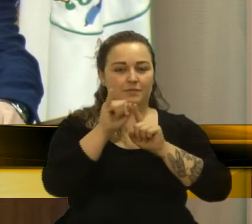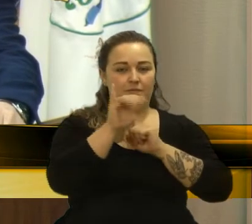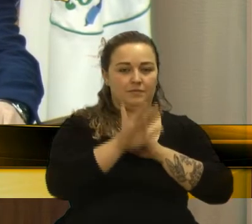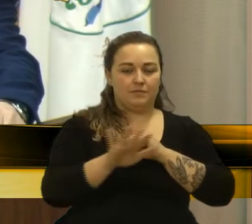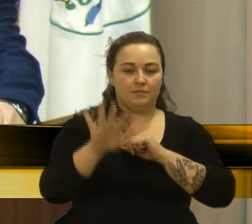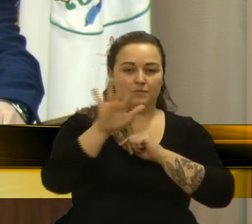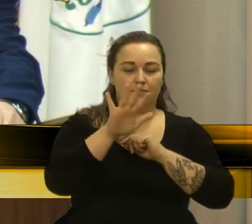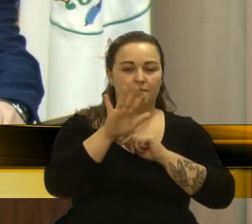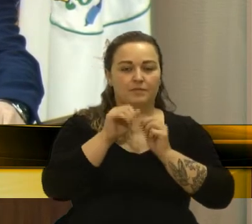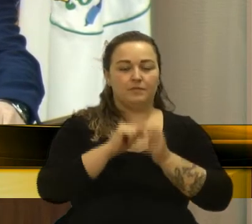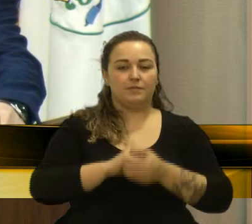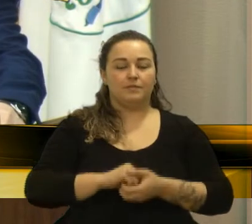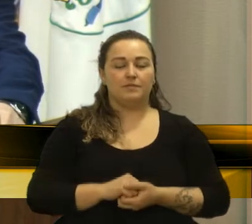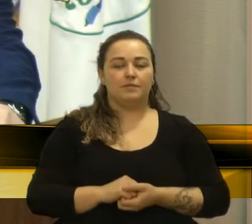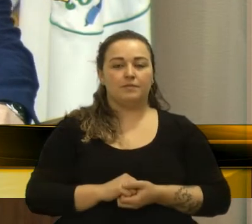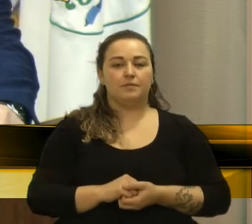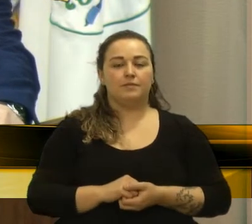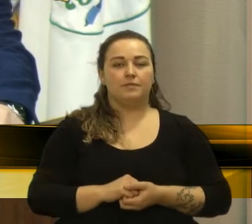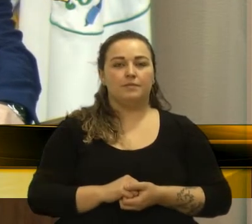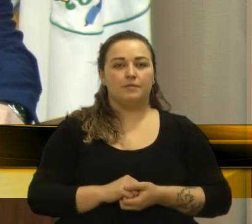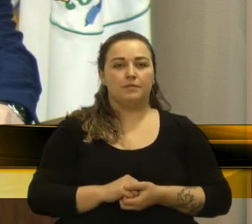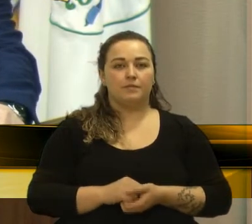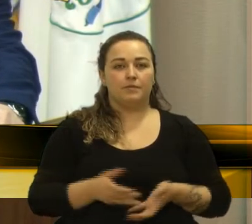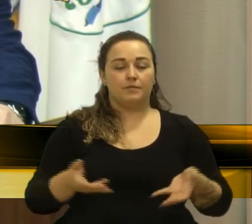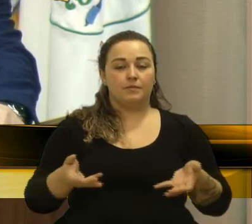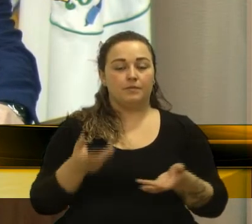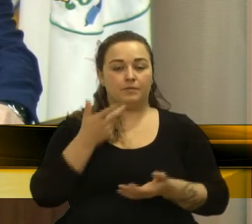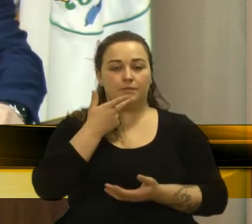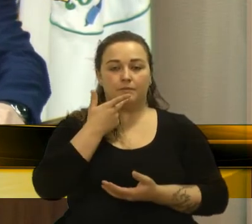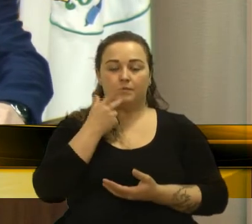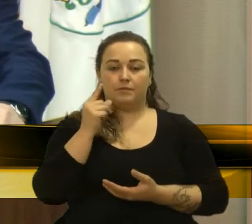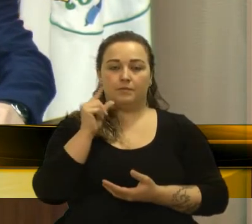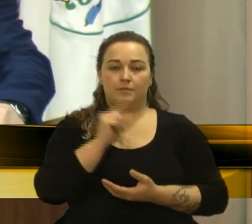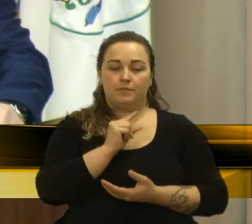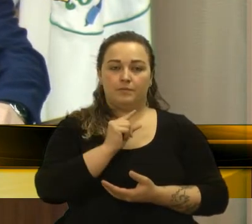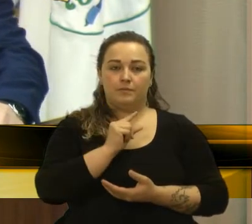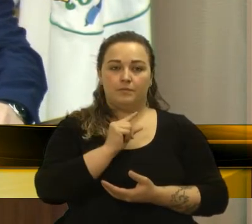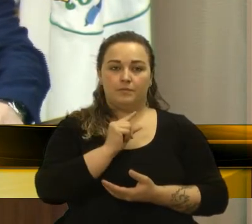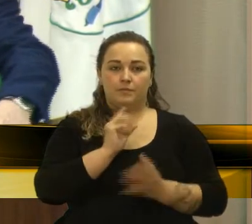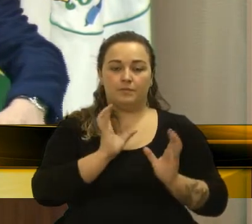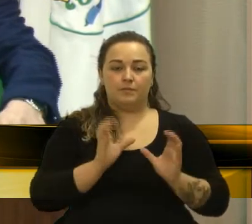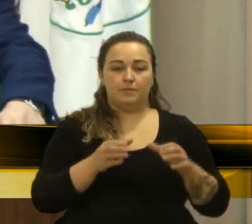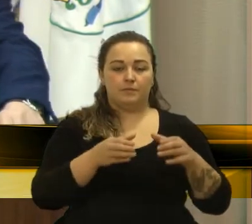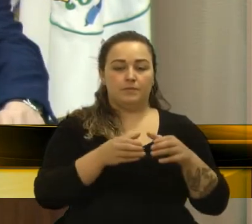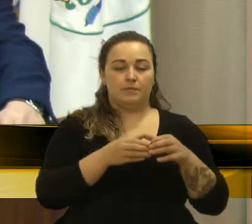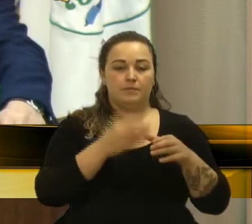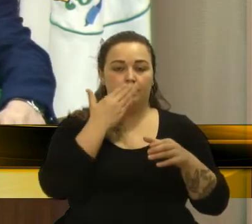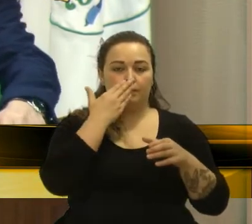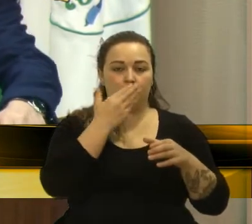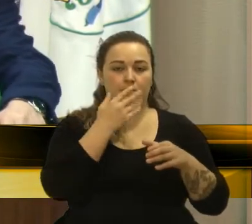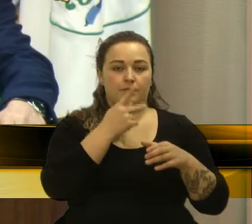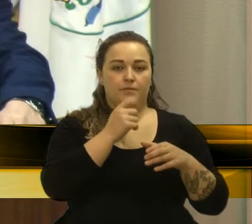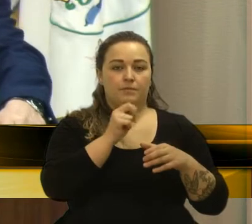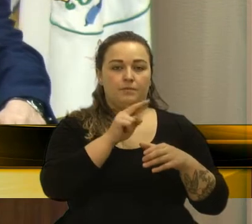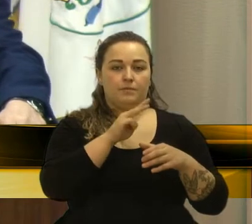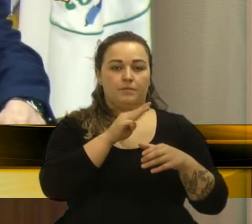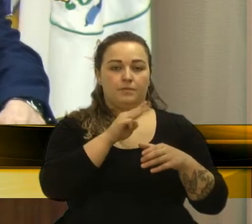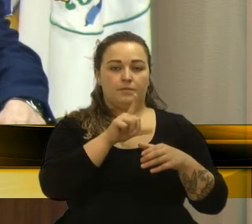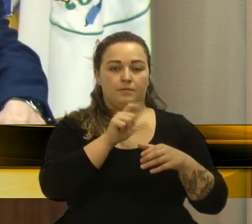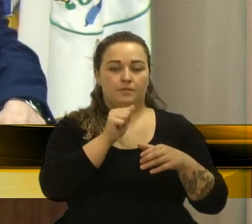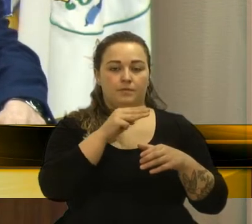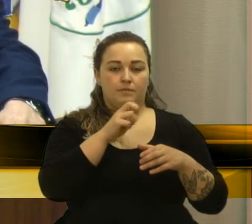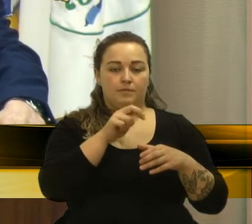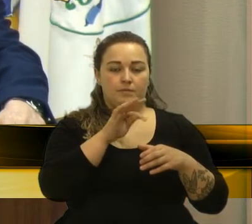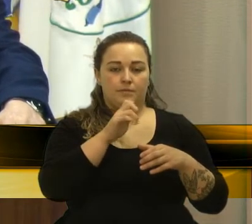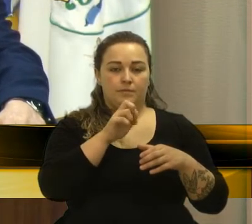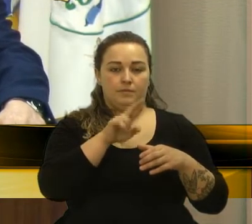Eu quero, hoje nós vamos falar um pouco da frente parlamentar, mas antes disso eu quero agradecer o gabinete do